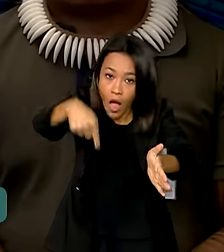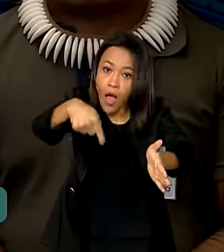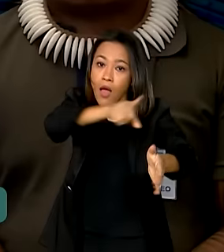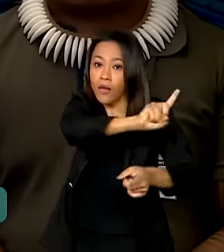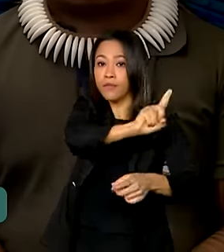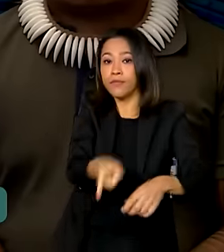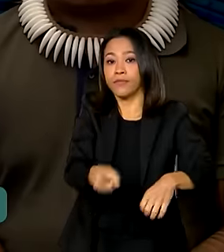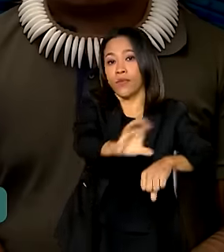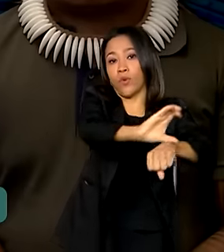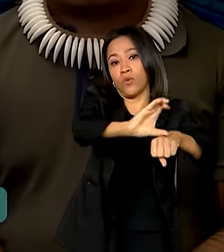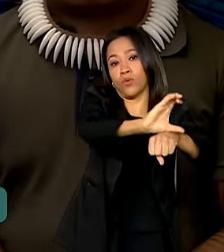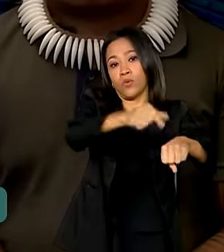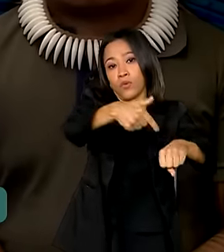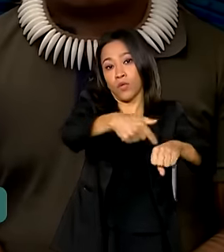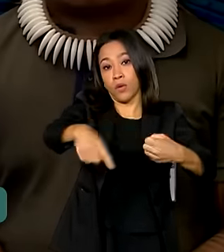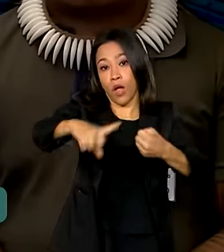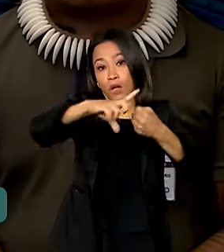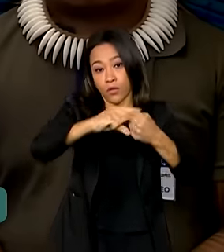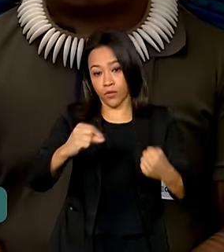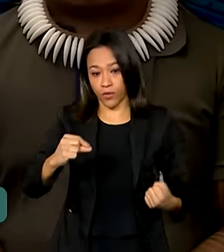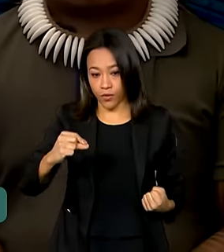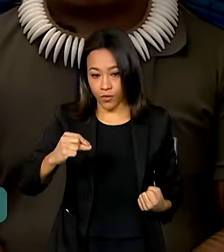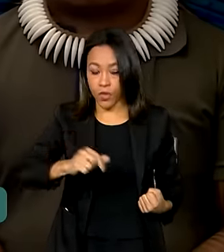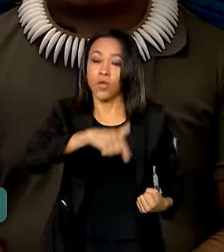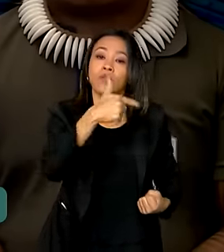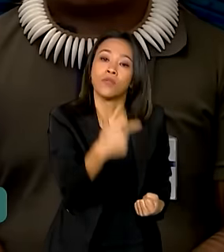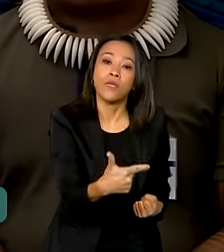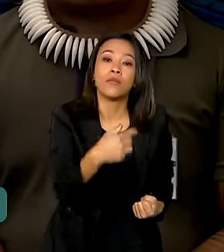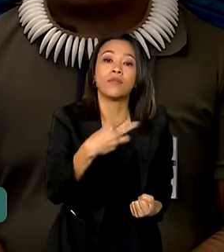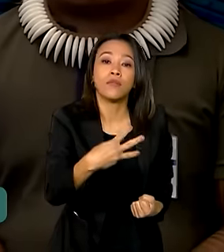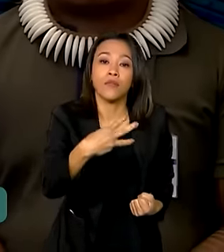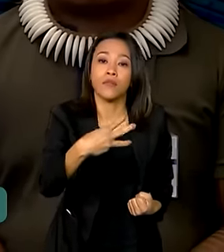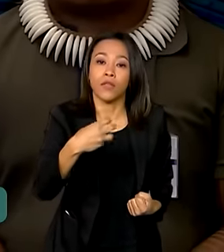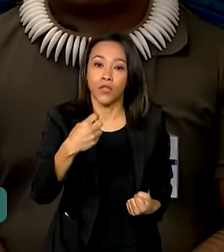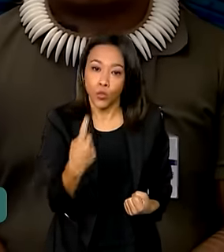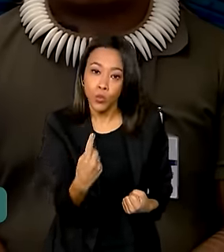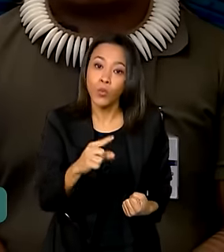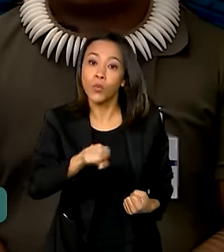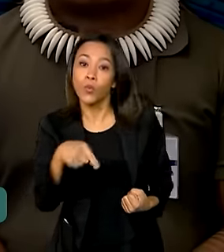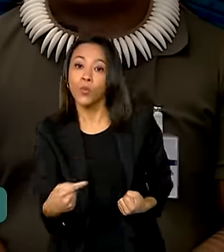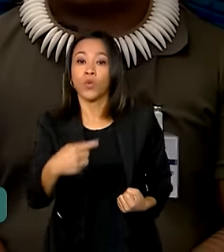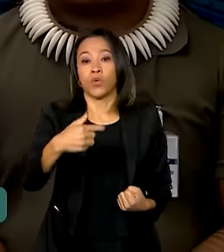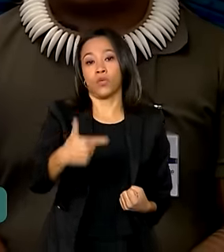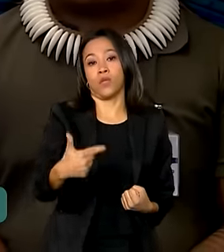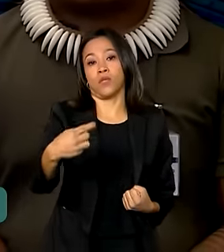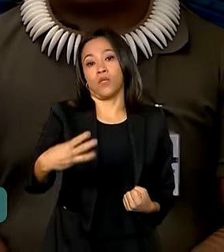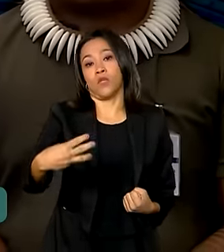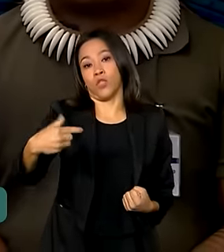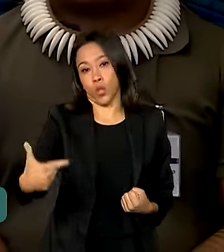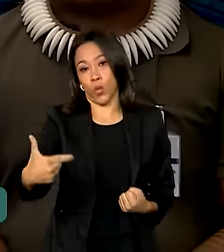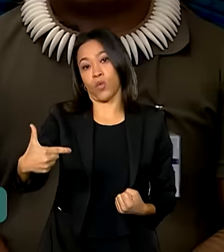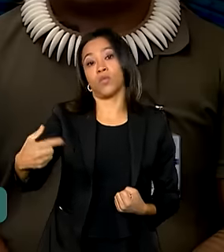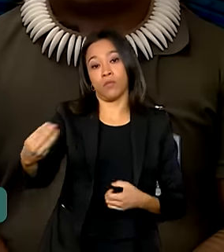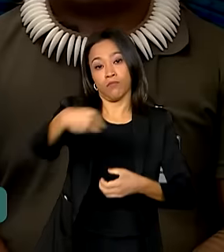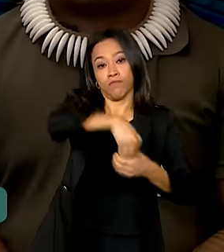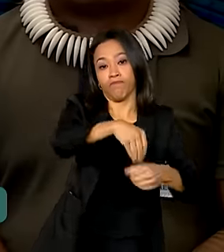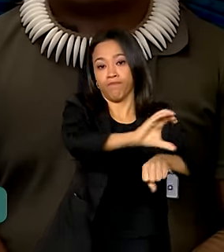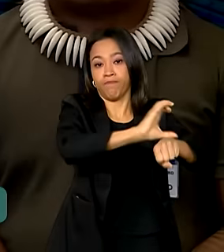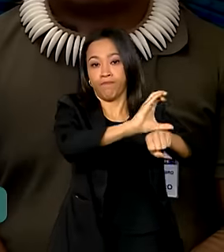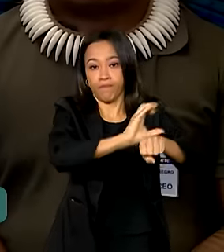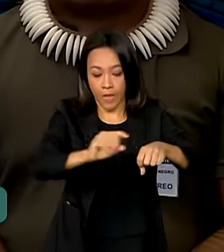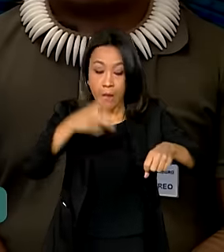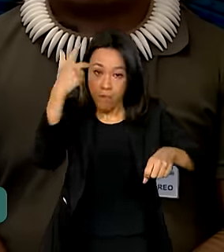da União, segundo o artigo 231 e 232 da Constituição, demarcar e